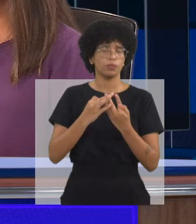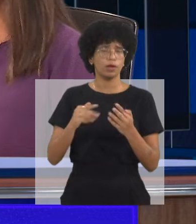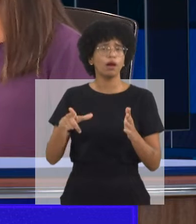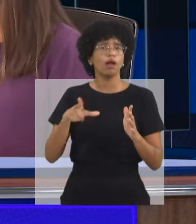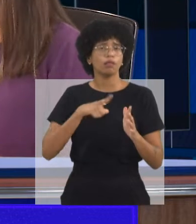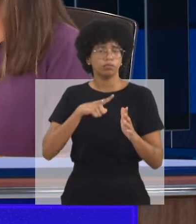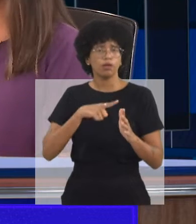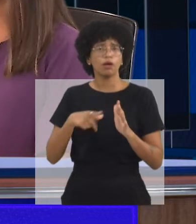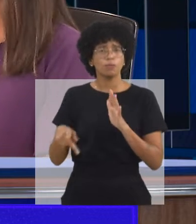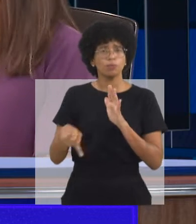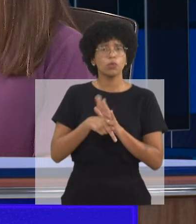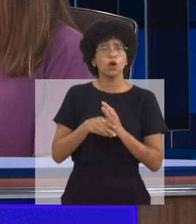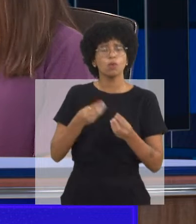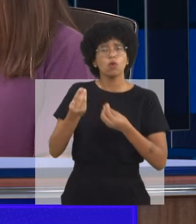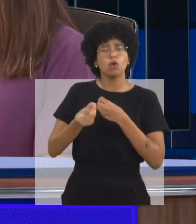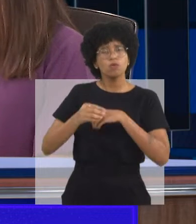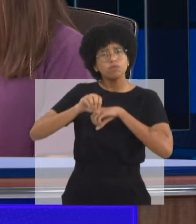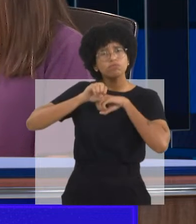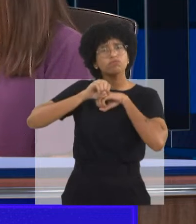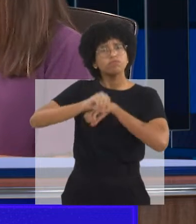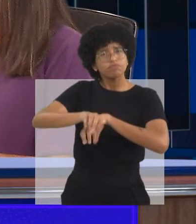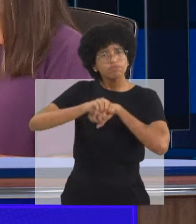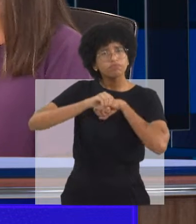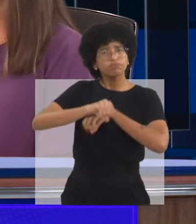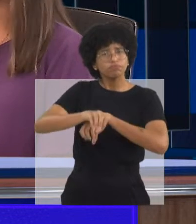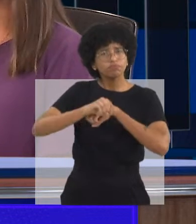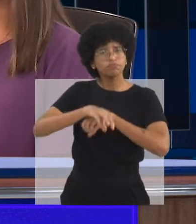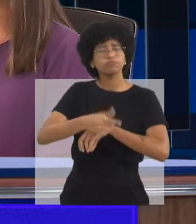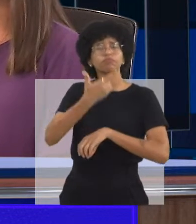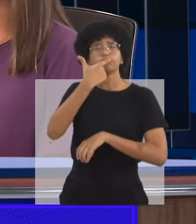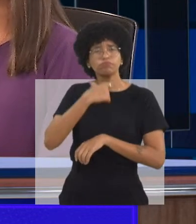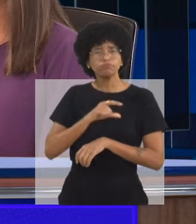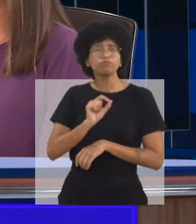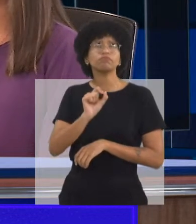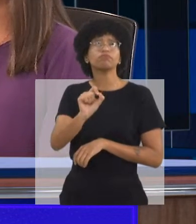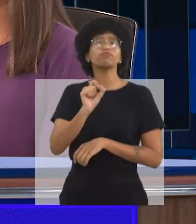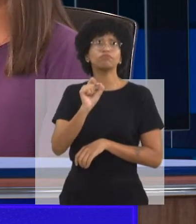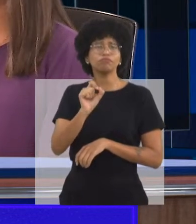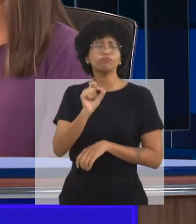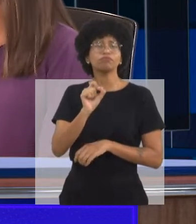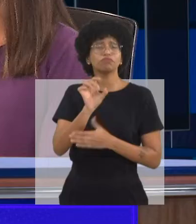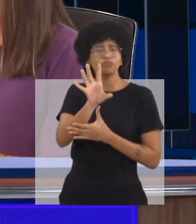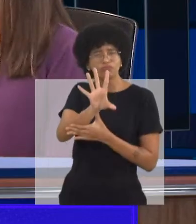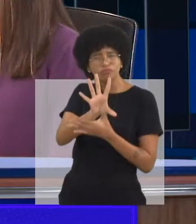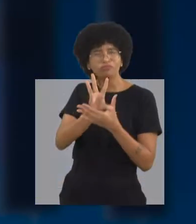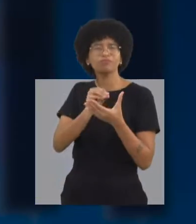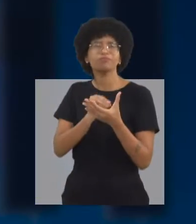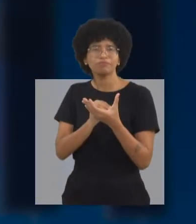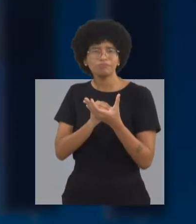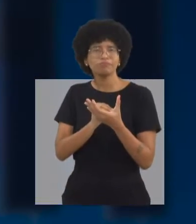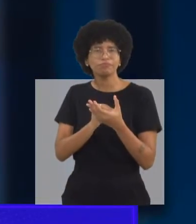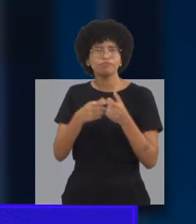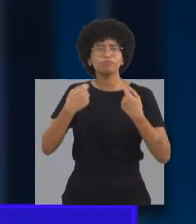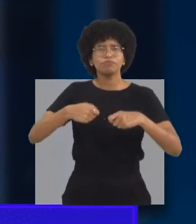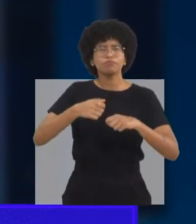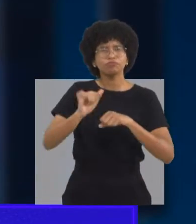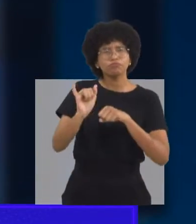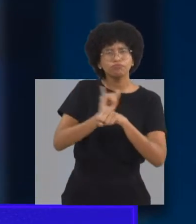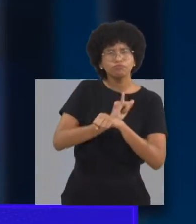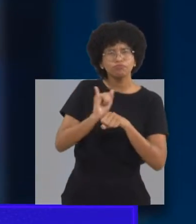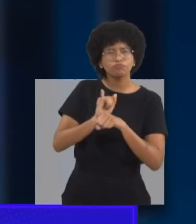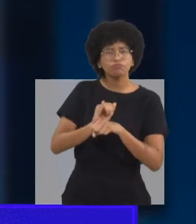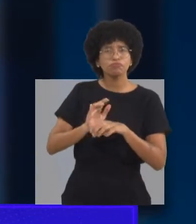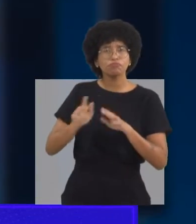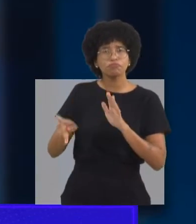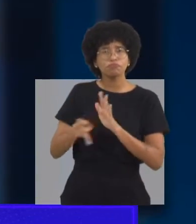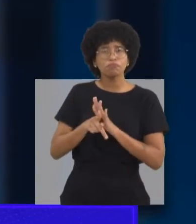Quando a gente mostra o que a criança está sendo capaz de fazer, está com dificuldade de fazer, a família vai concordando com a gente.